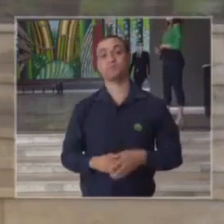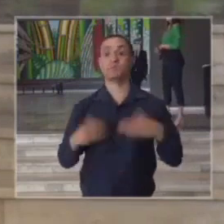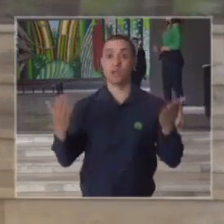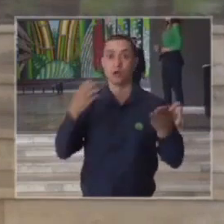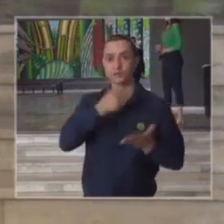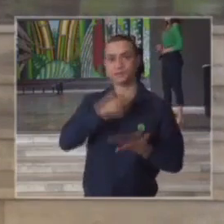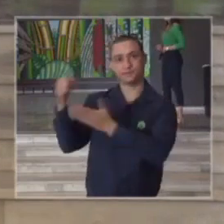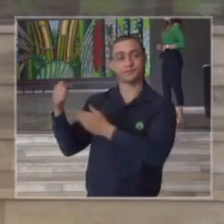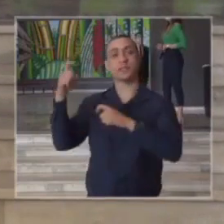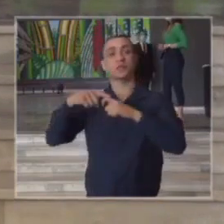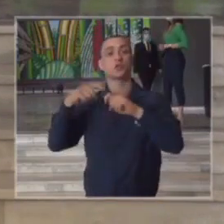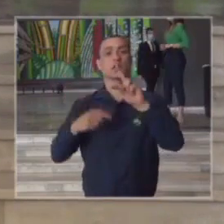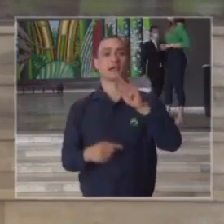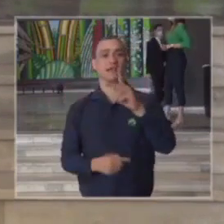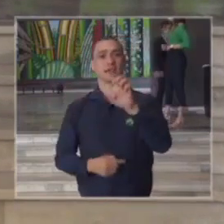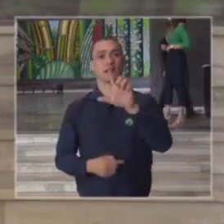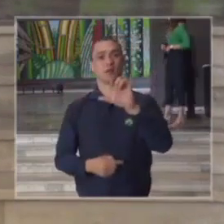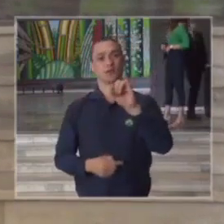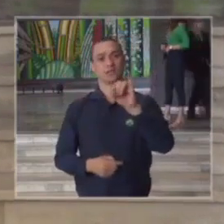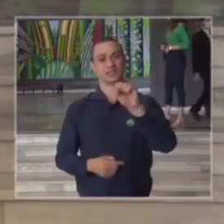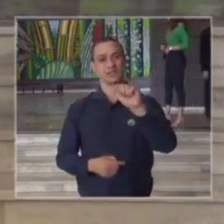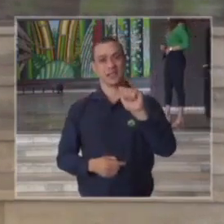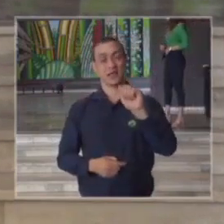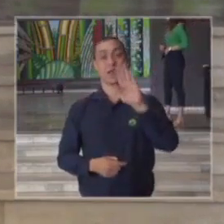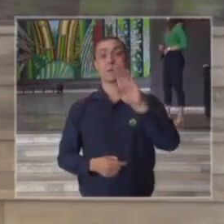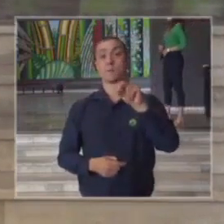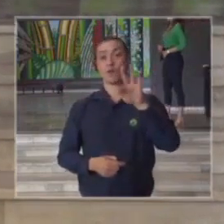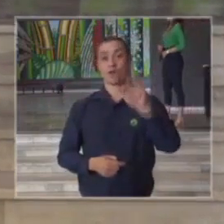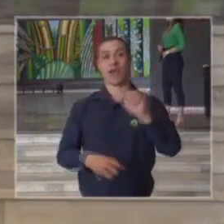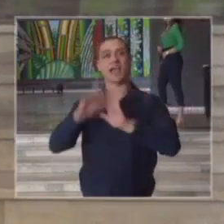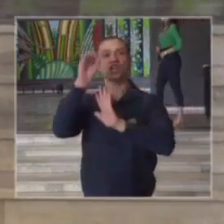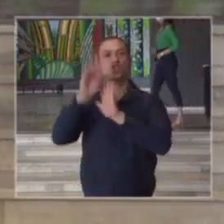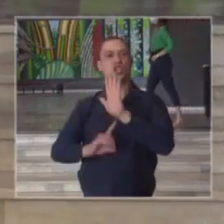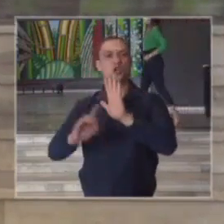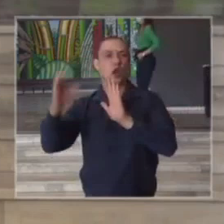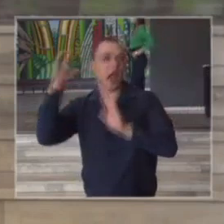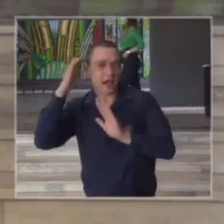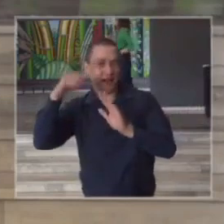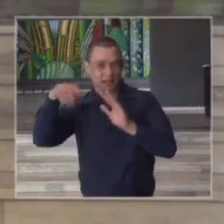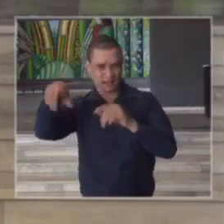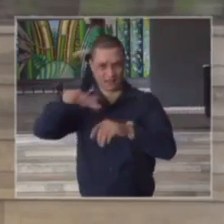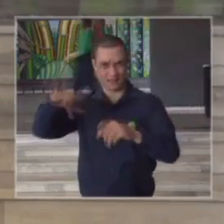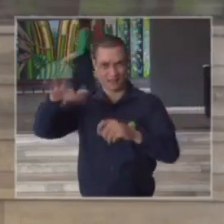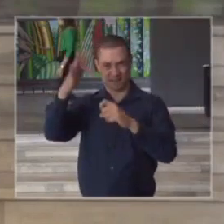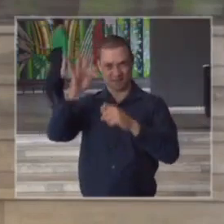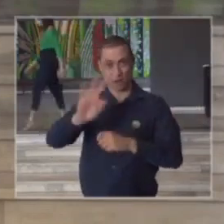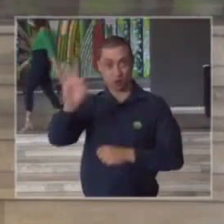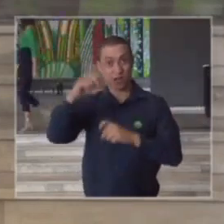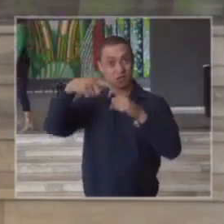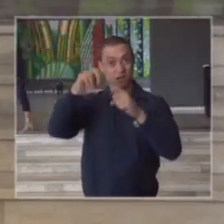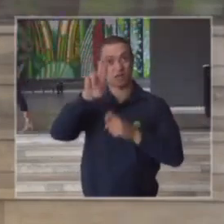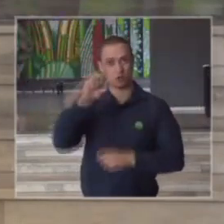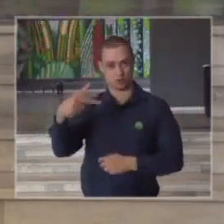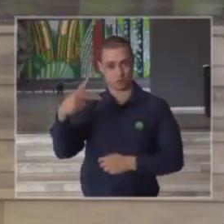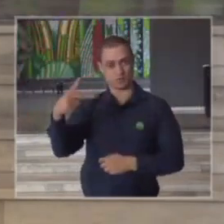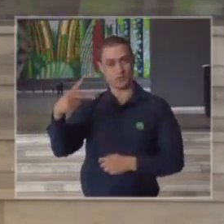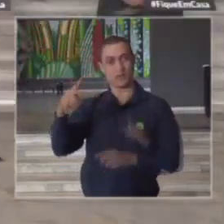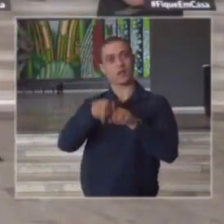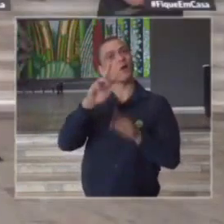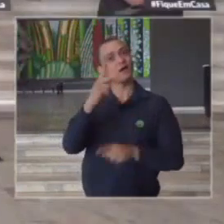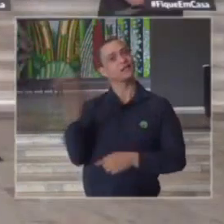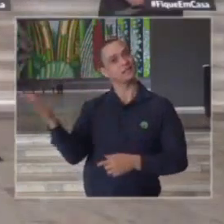a palavra à doutora Eluísa Bonfá que é diretora clínica do Hospital das Clínicas da Faculdade de Medicina da Universidade de São Paulo doutora